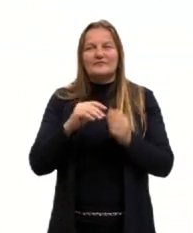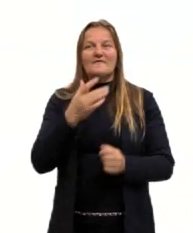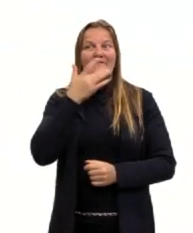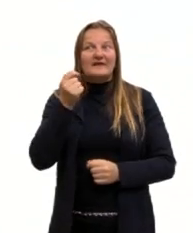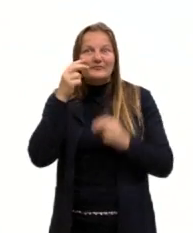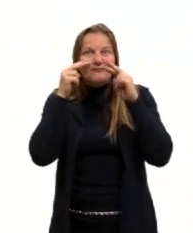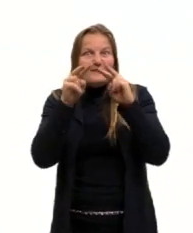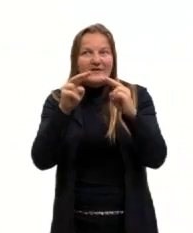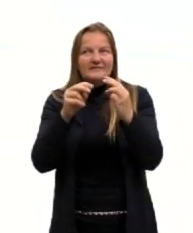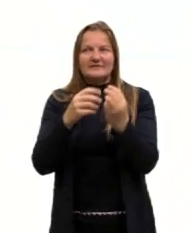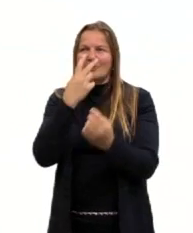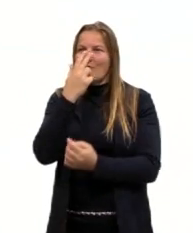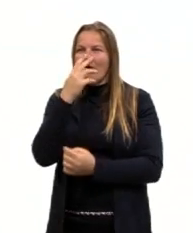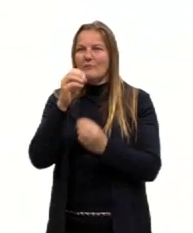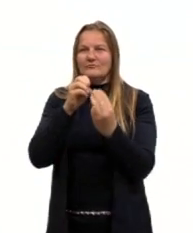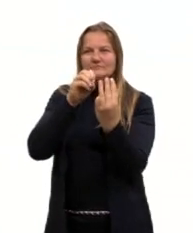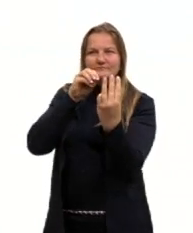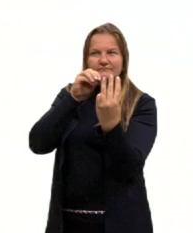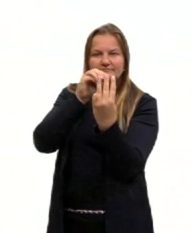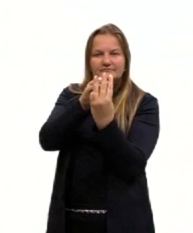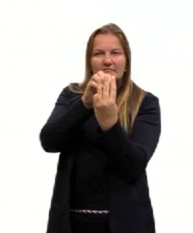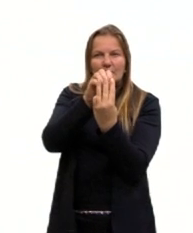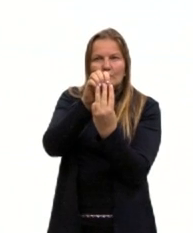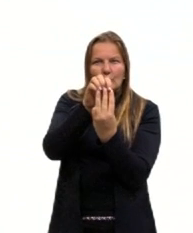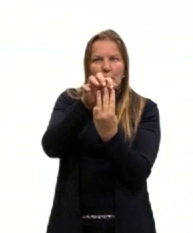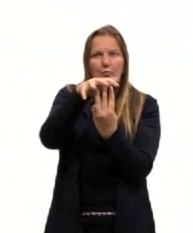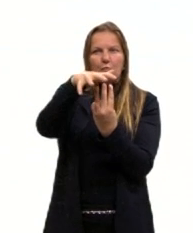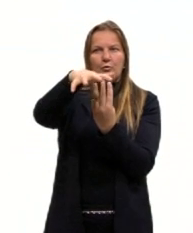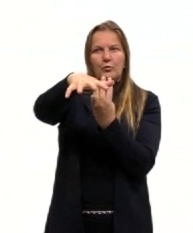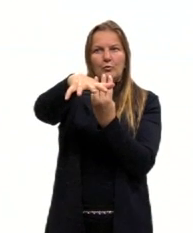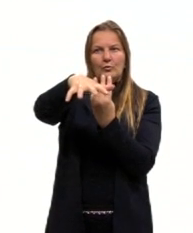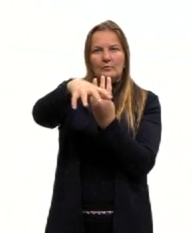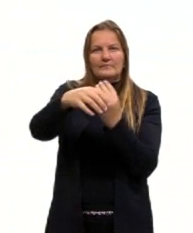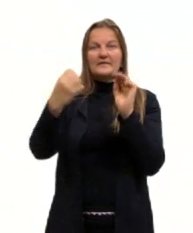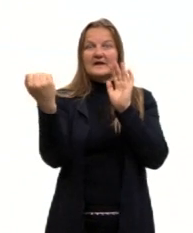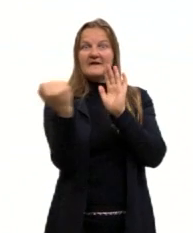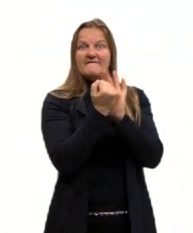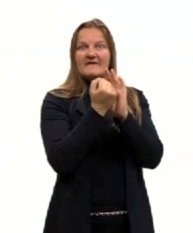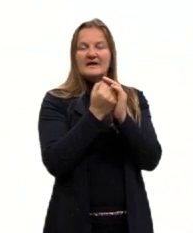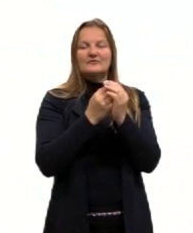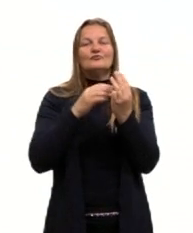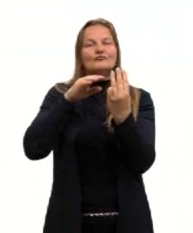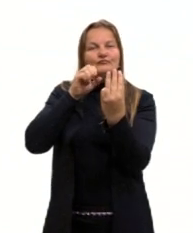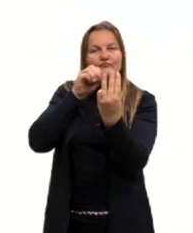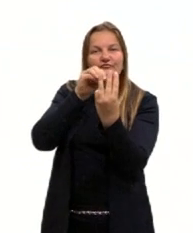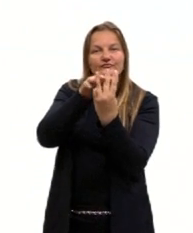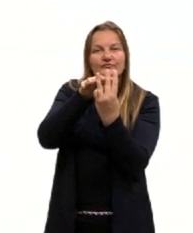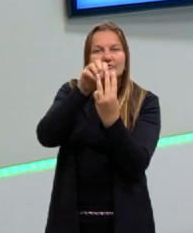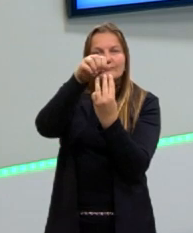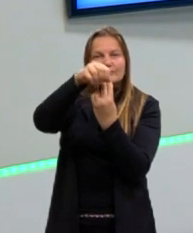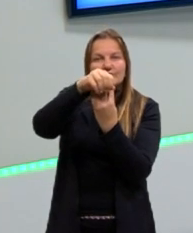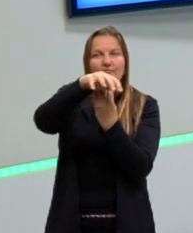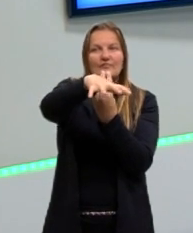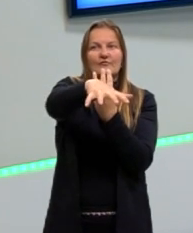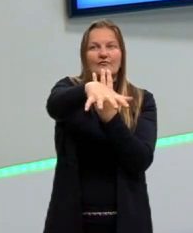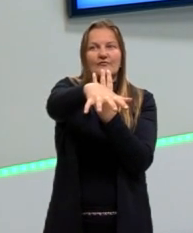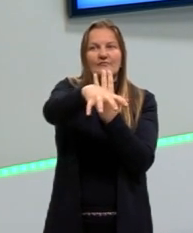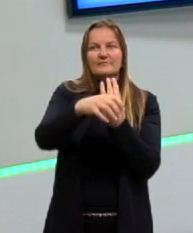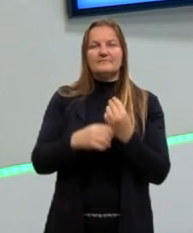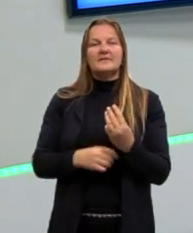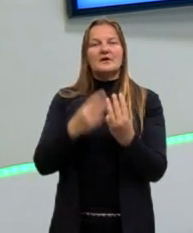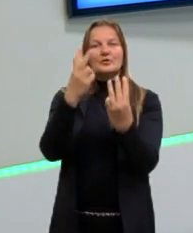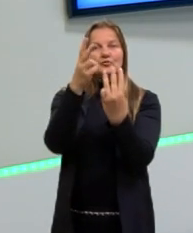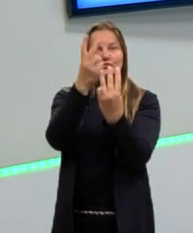na imagem. A gente consegue ver, então, os efeitos da interferência, porque a gente tem ali, então, duas